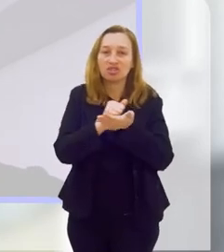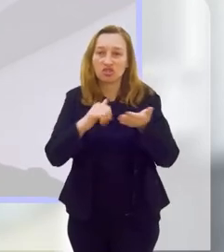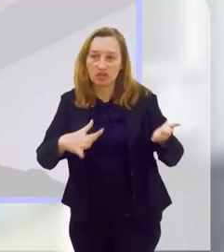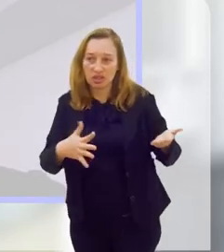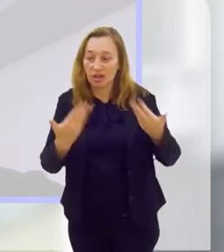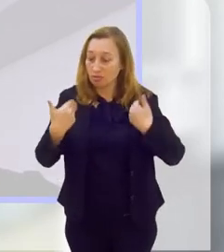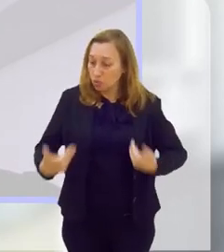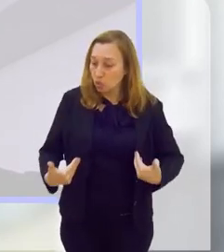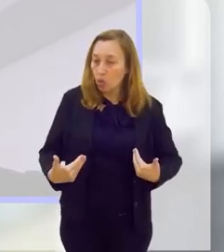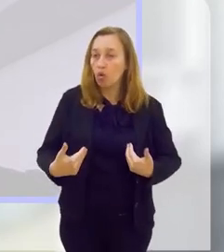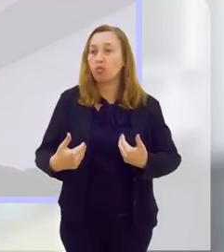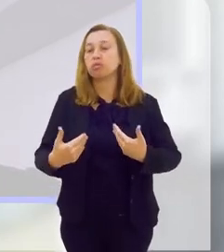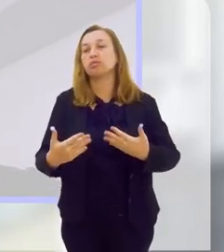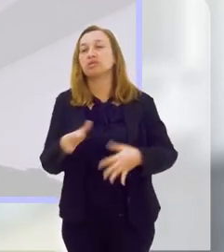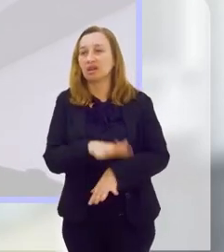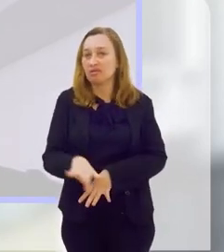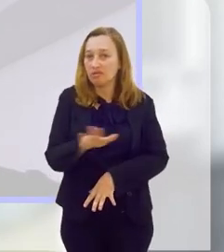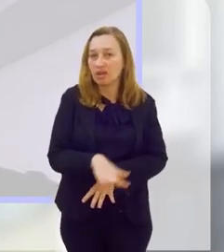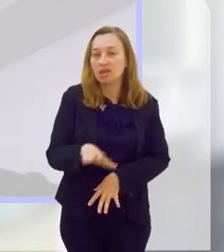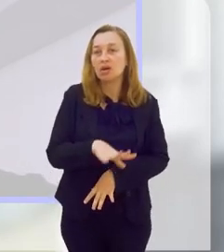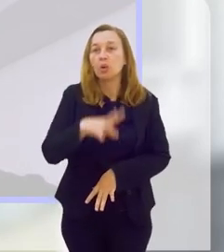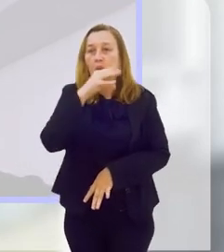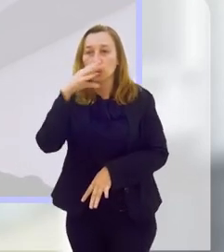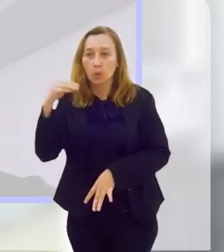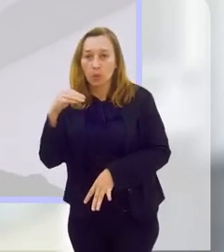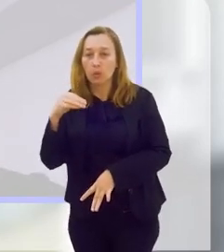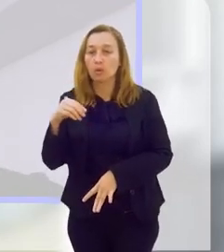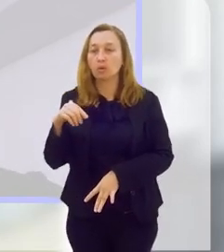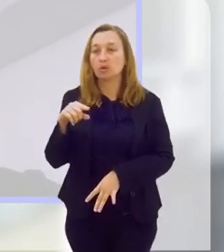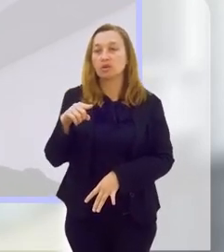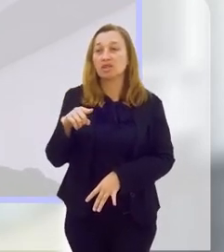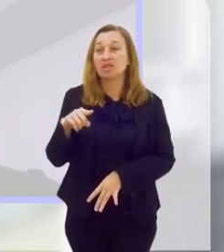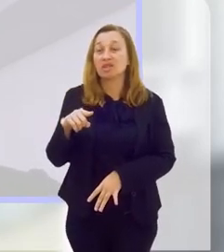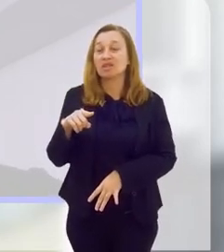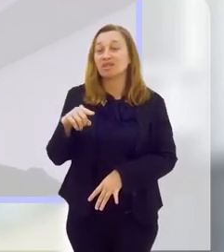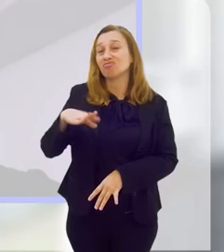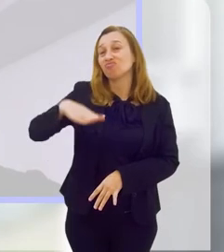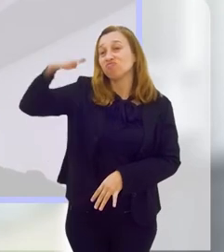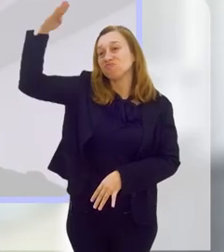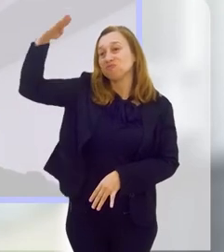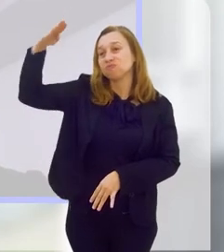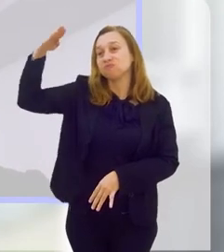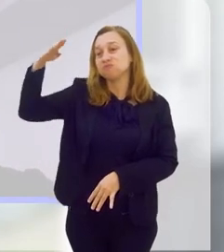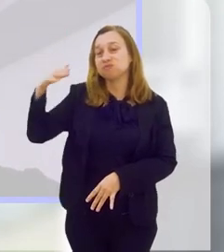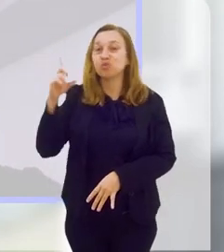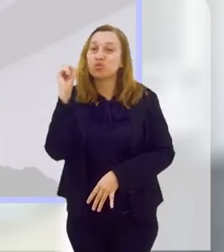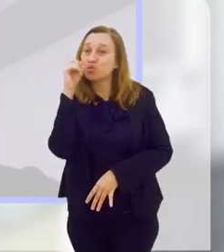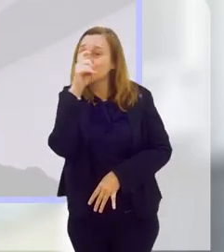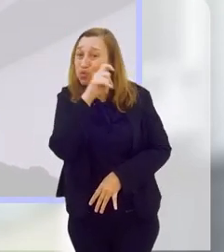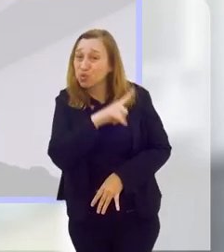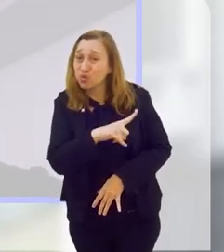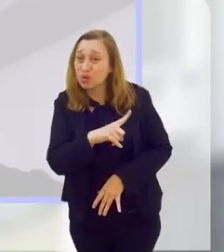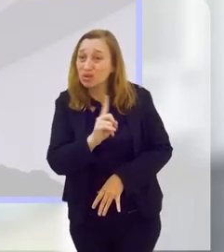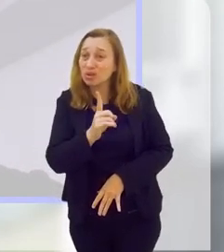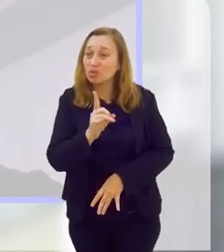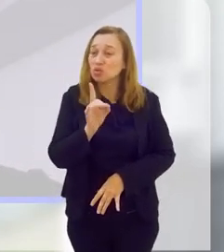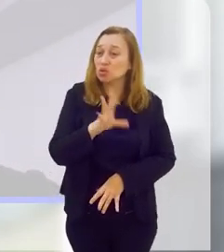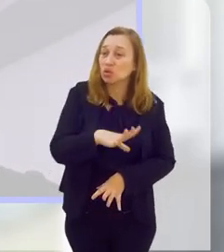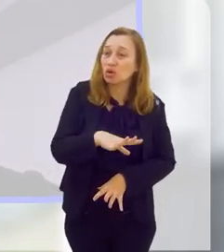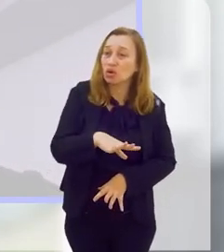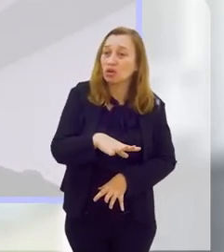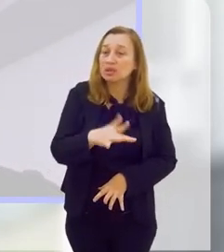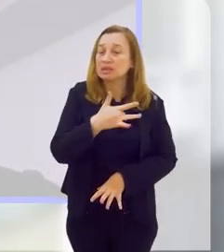física na infância, na adolescência, você se torna um adulto com muita dificuldade,